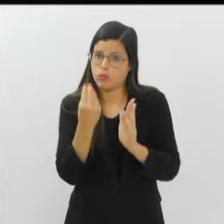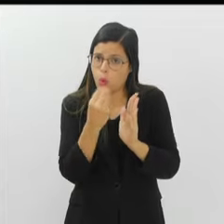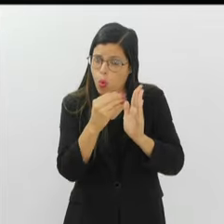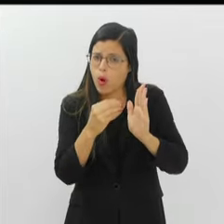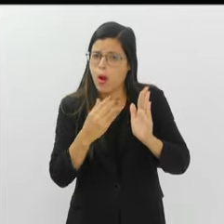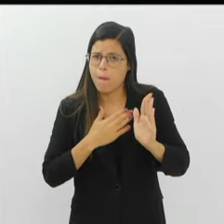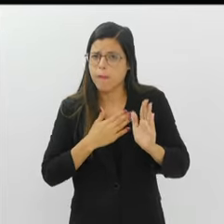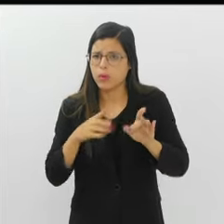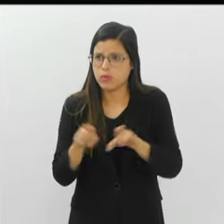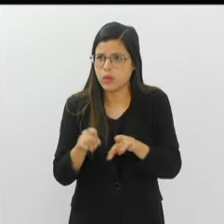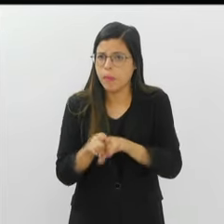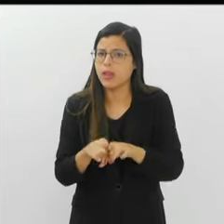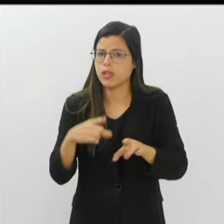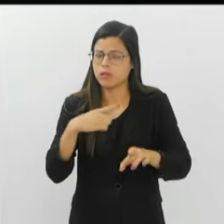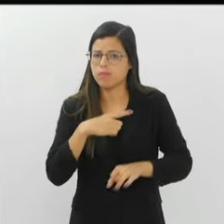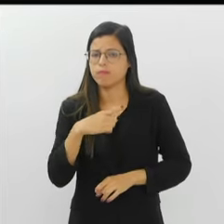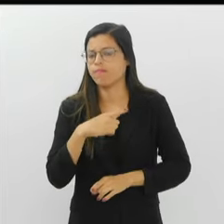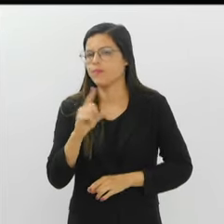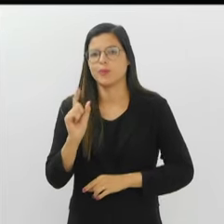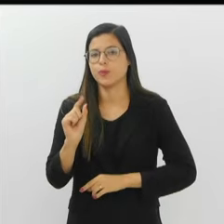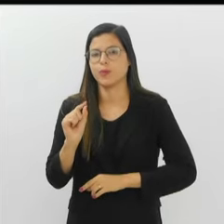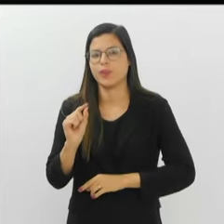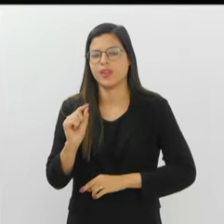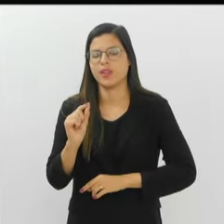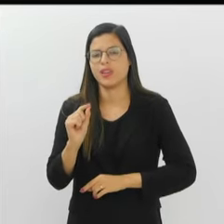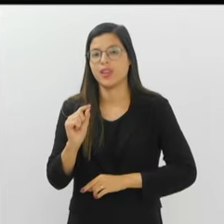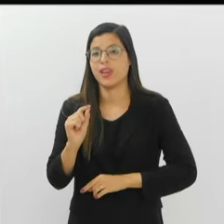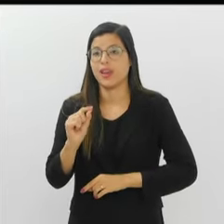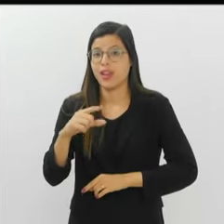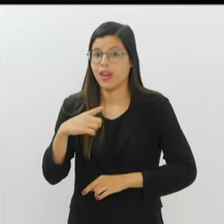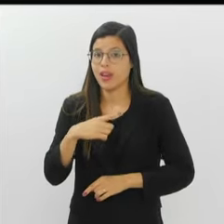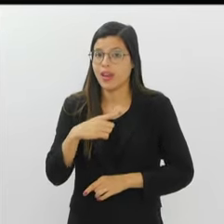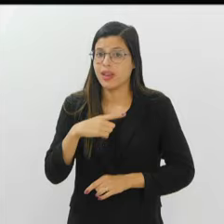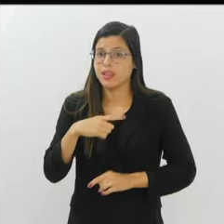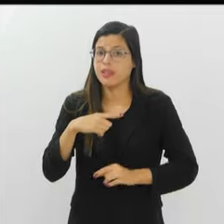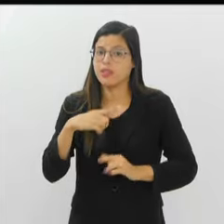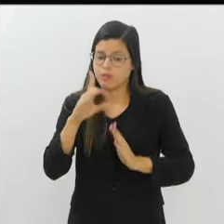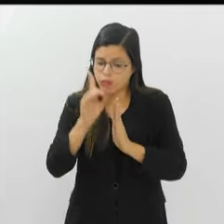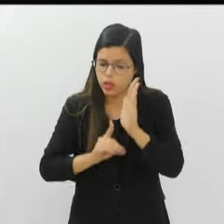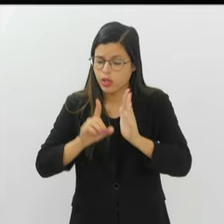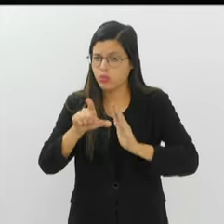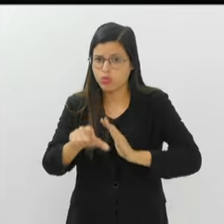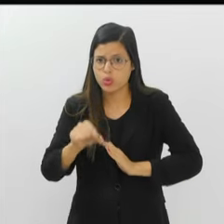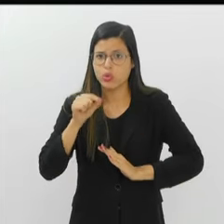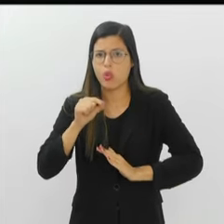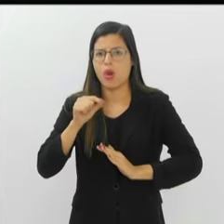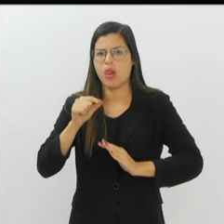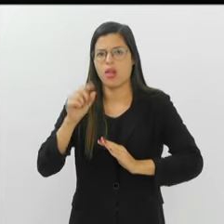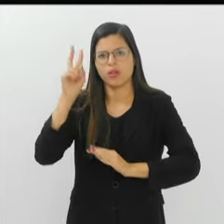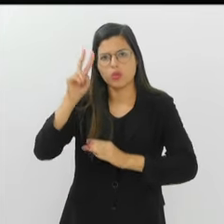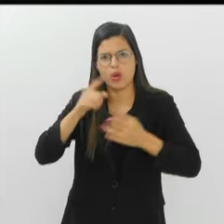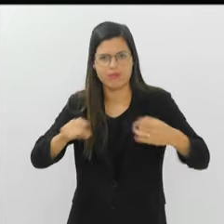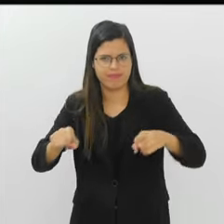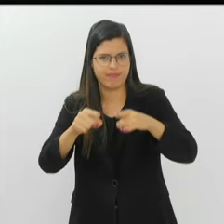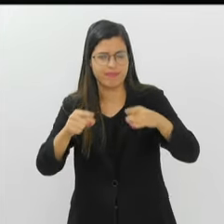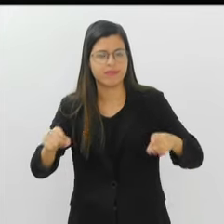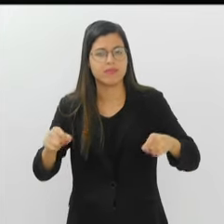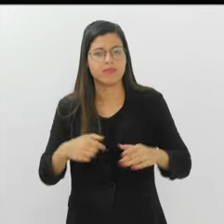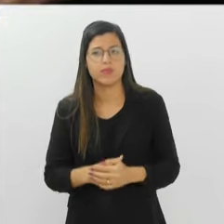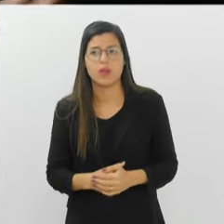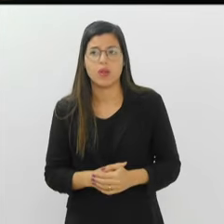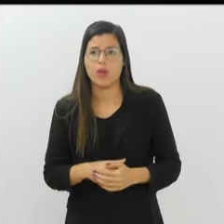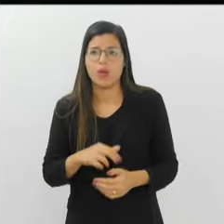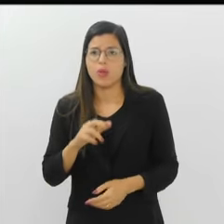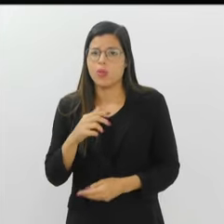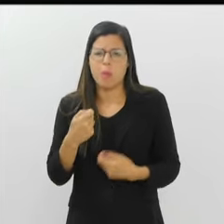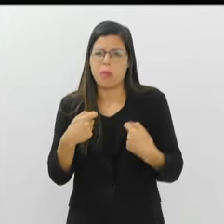mas o que me atende é isso, isso e isso. dentre as cláusulas estava. É ter peso um, ser decisivo na escolha do Samba. E isso